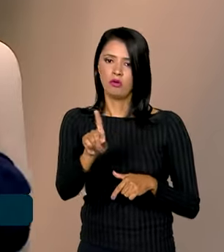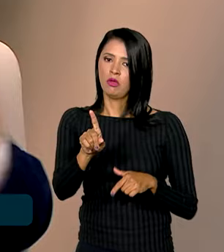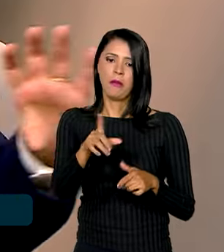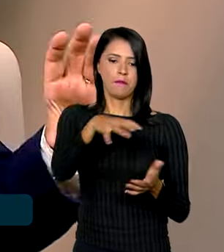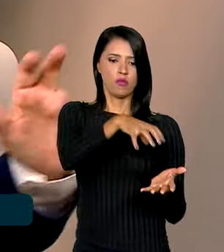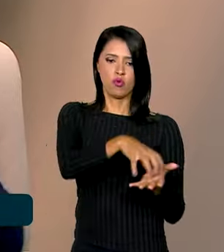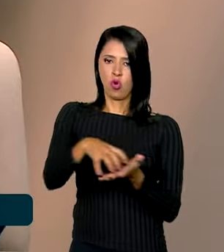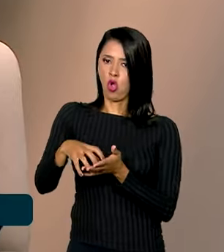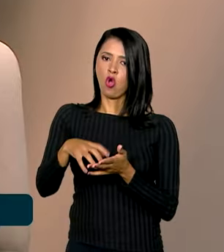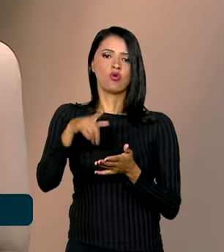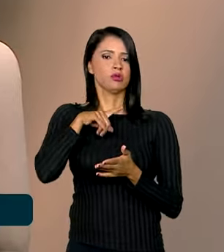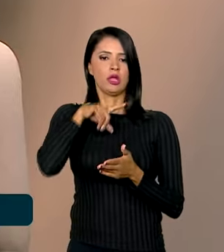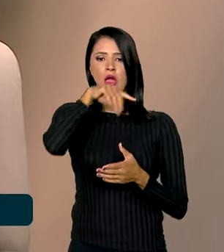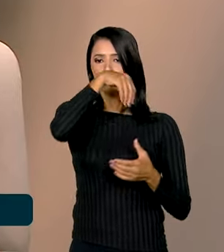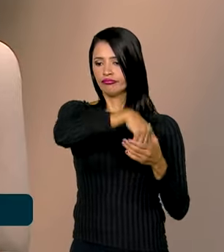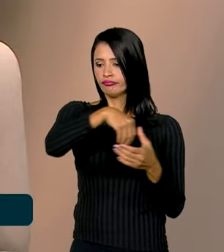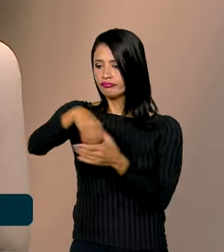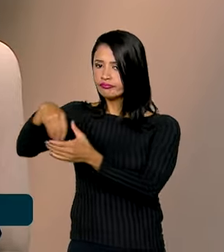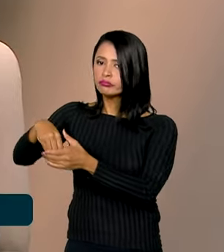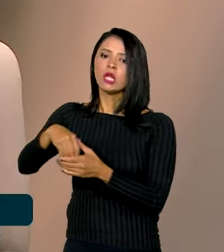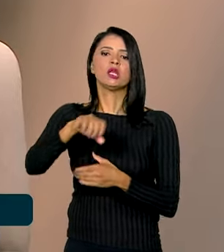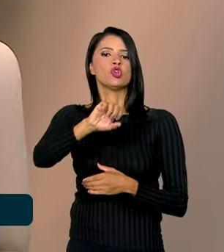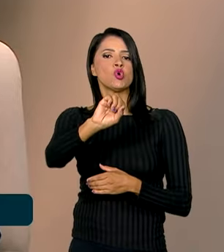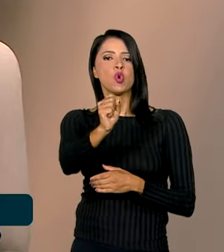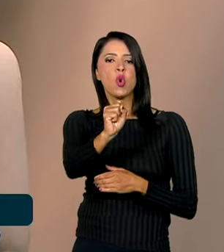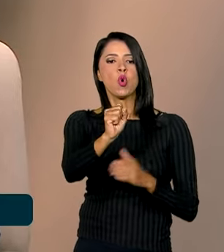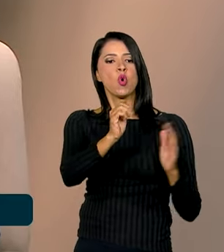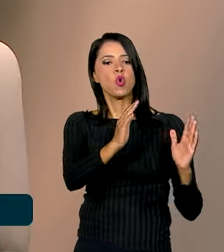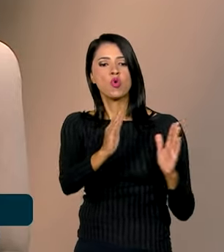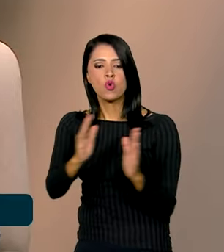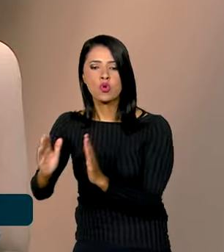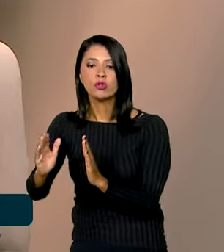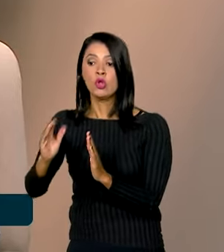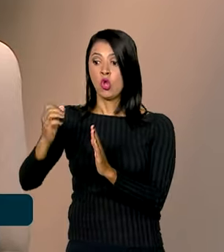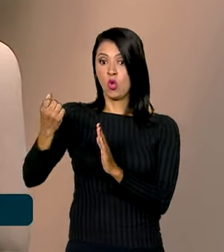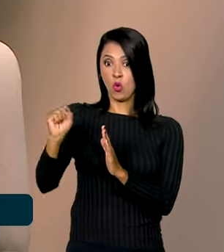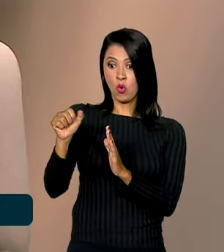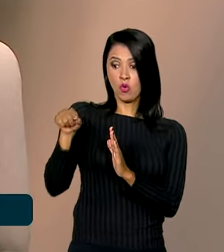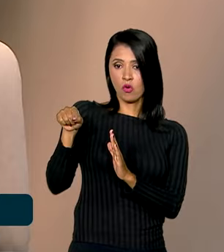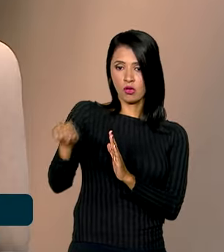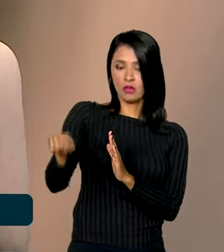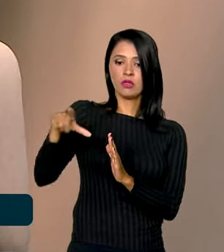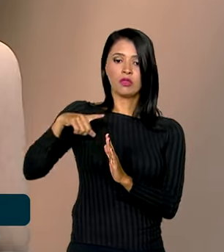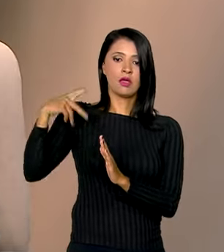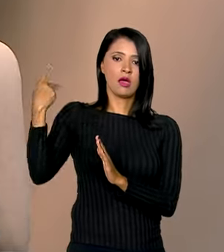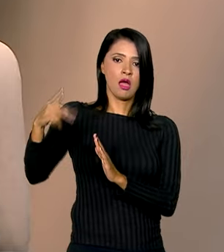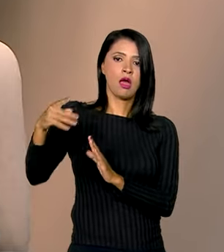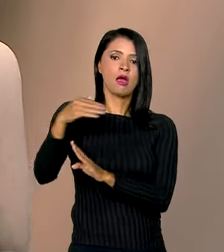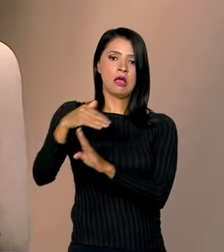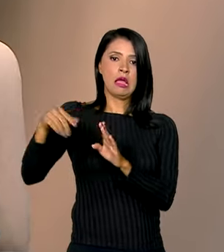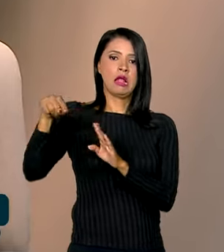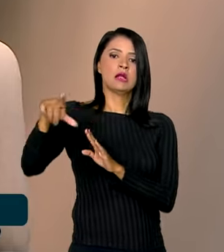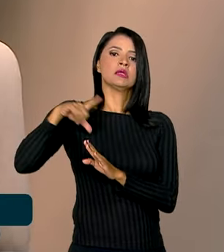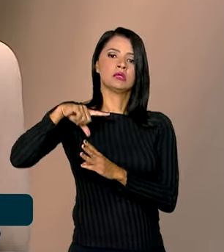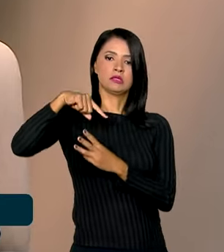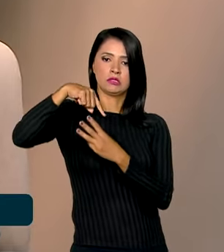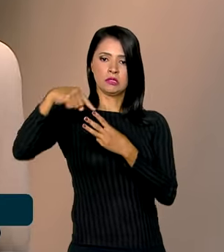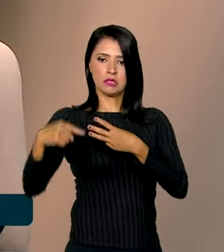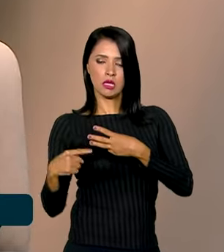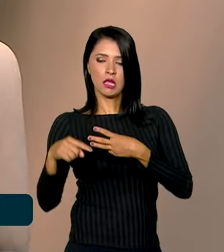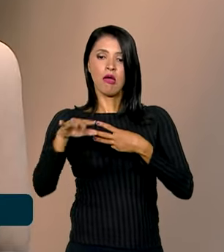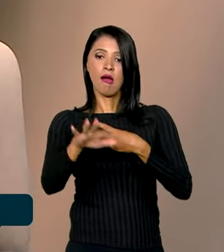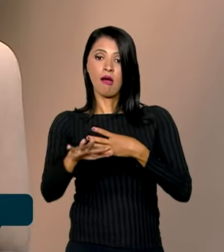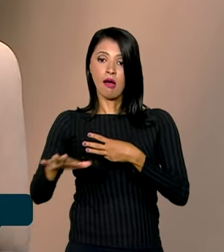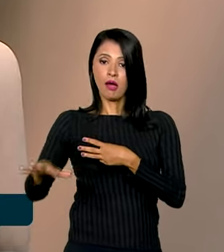órgãos. Os órgãos estão divididos entre os oito blocos, sendo que no bloco oitavo é o bloco de nível intermediário. A gente tem três áreas,